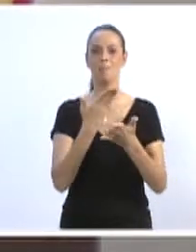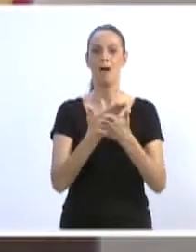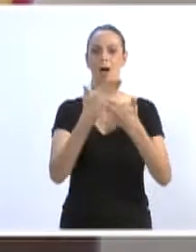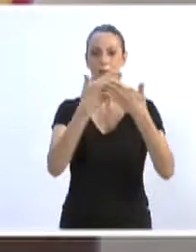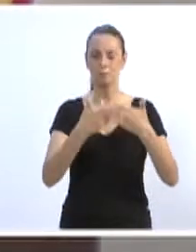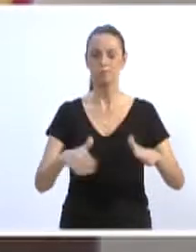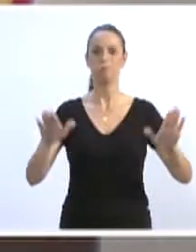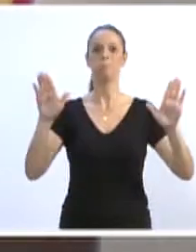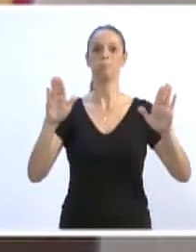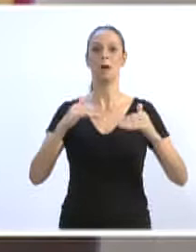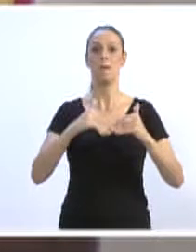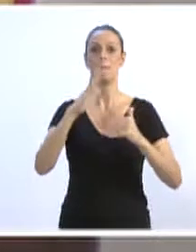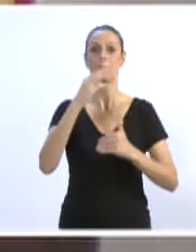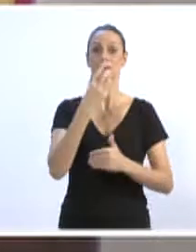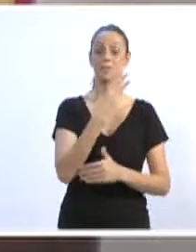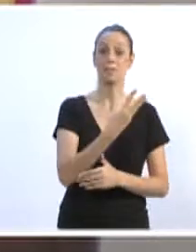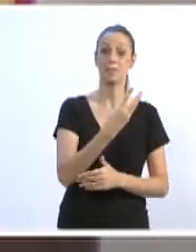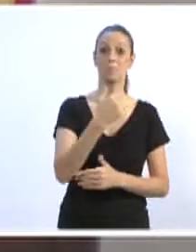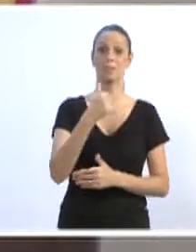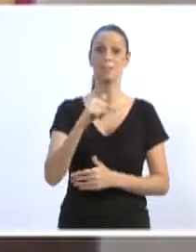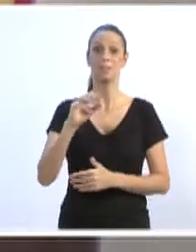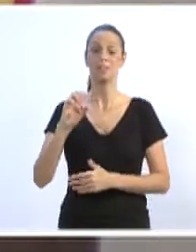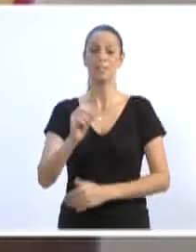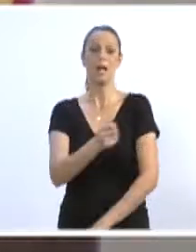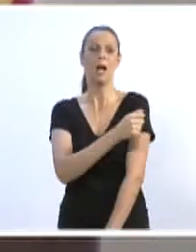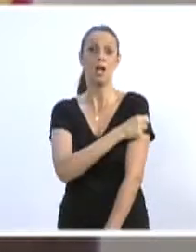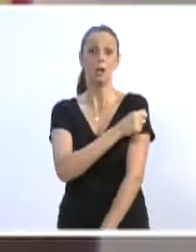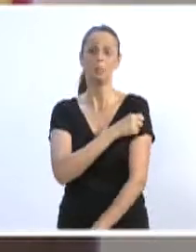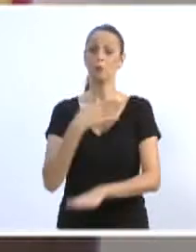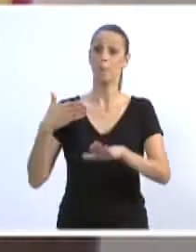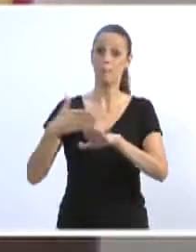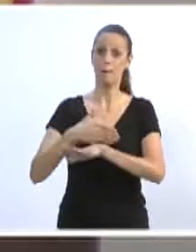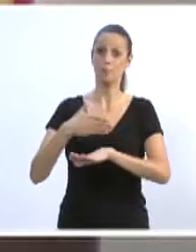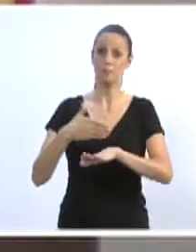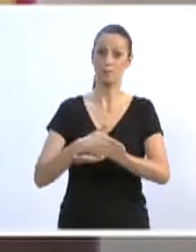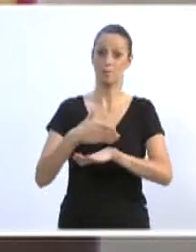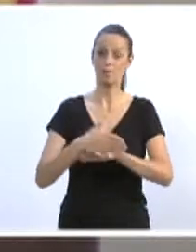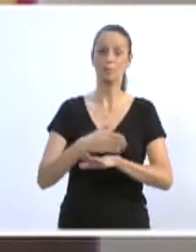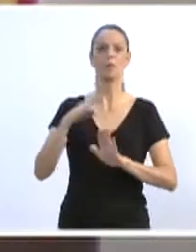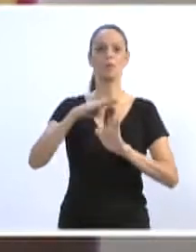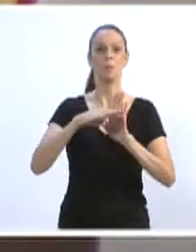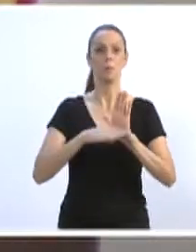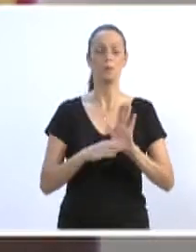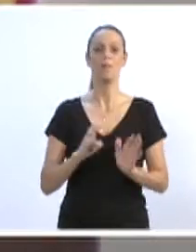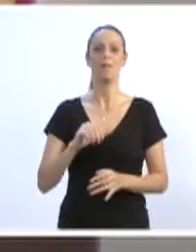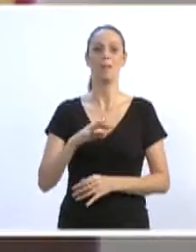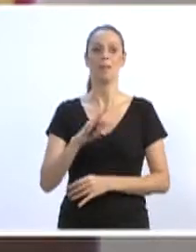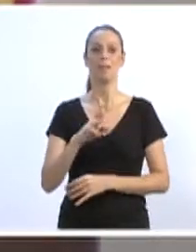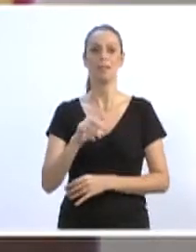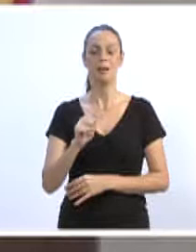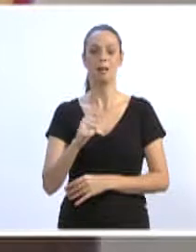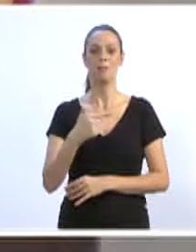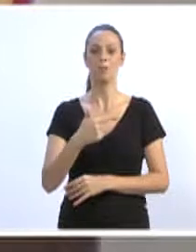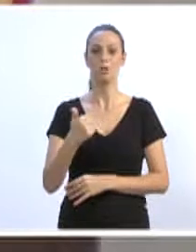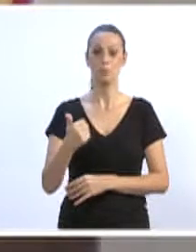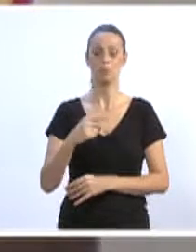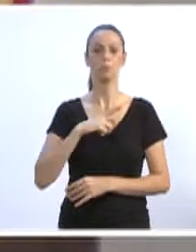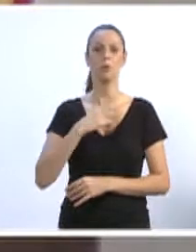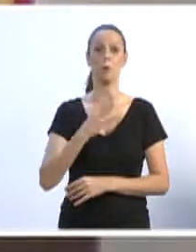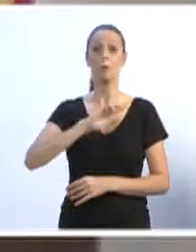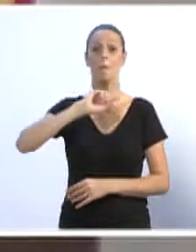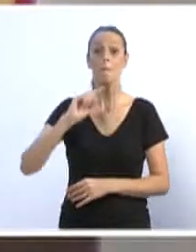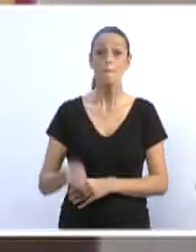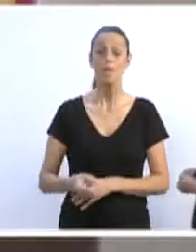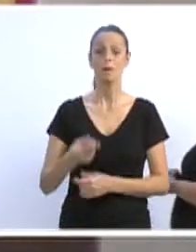para mais de 370 alunos que participam neste ano do programa Entra 21, da Bluesoft, 4 mil jovens